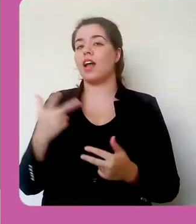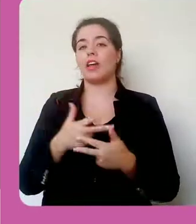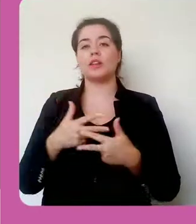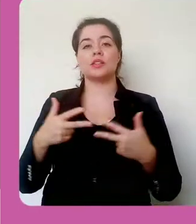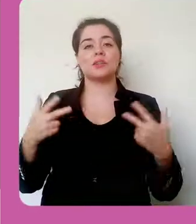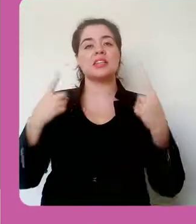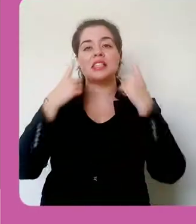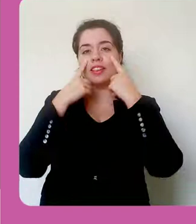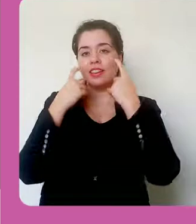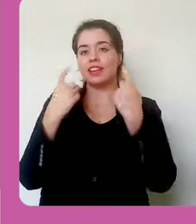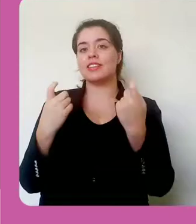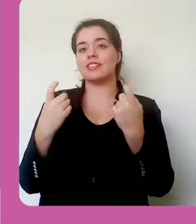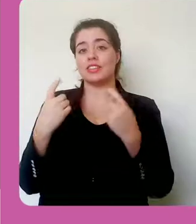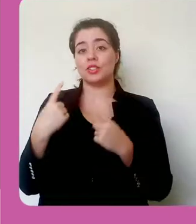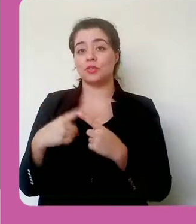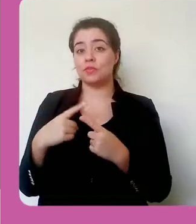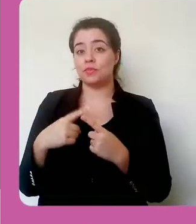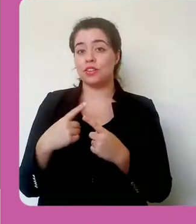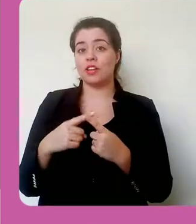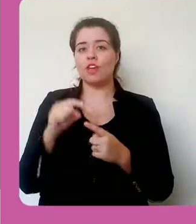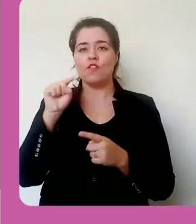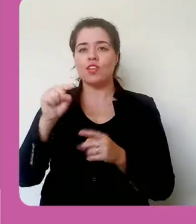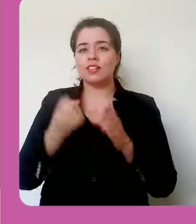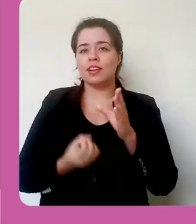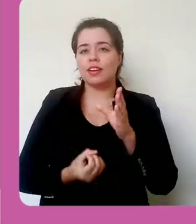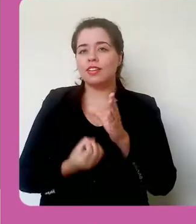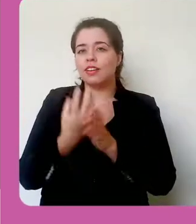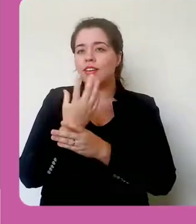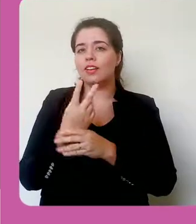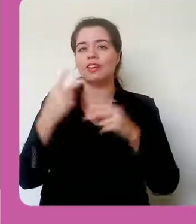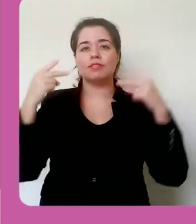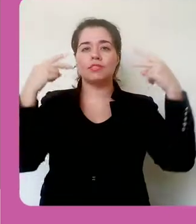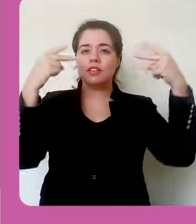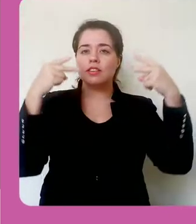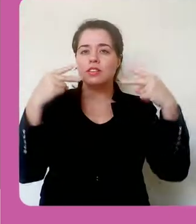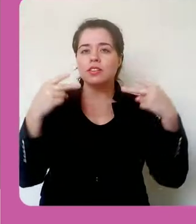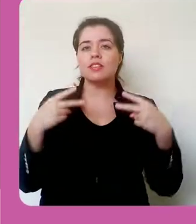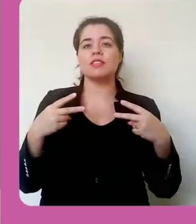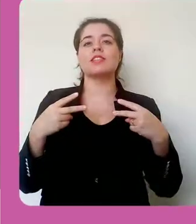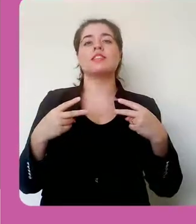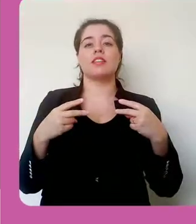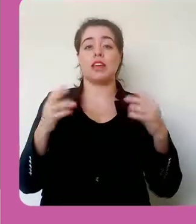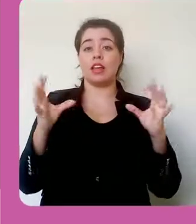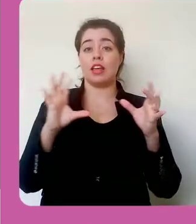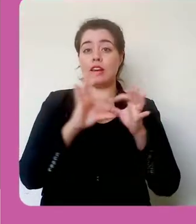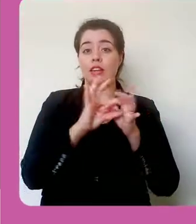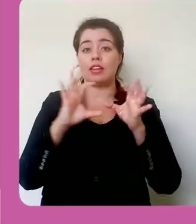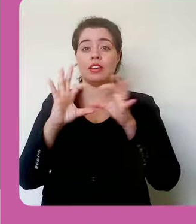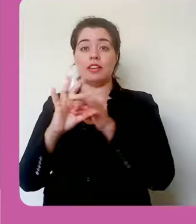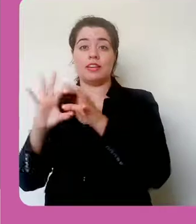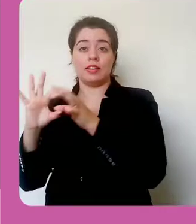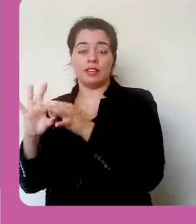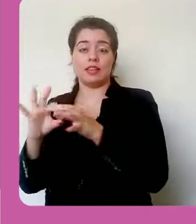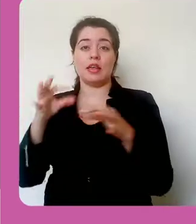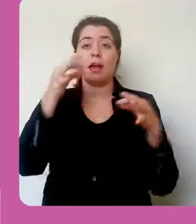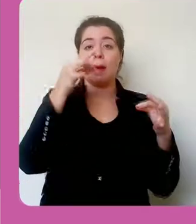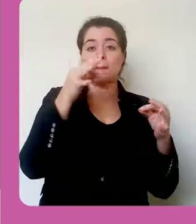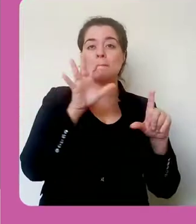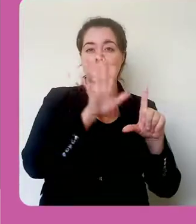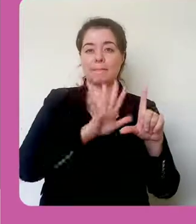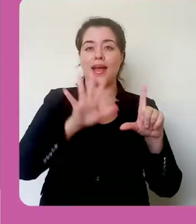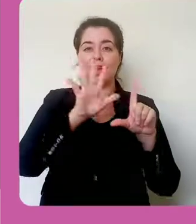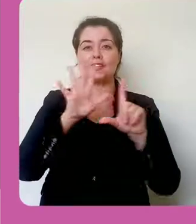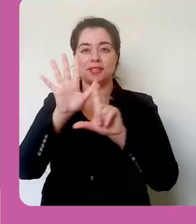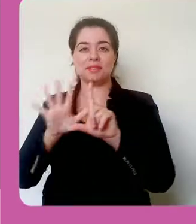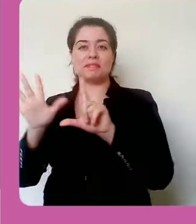tá criando links entre as páginas que você editou. Você poderia,